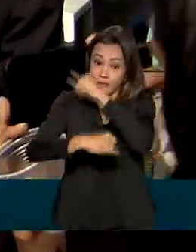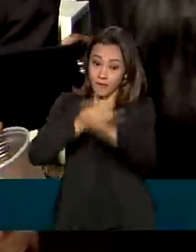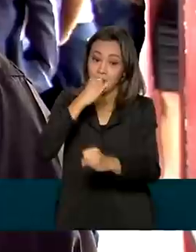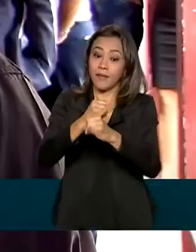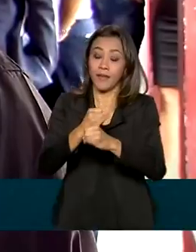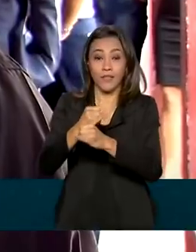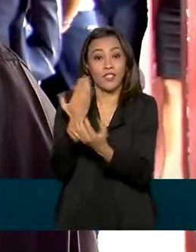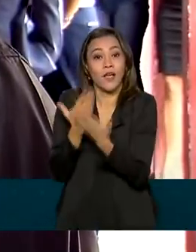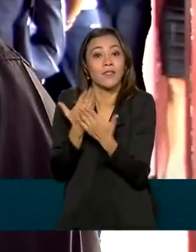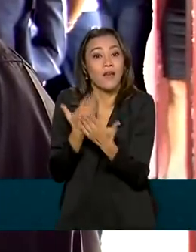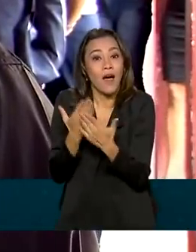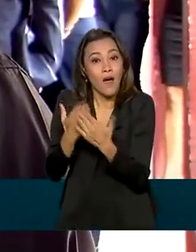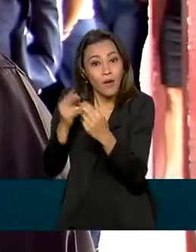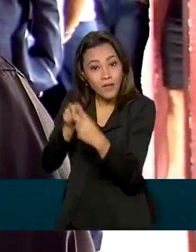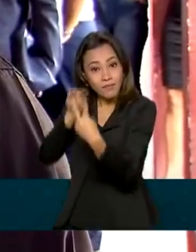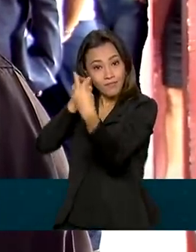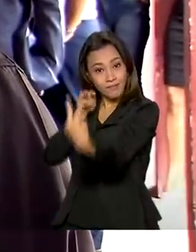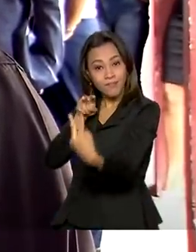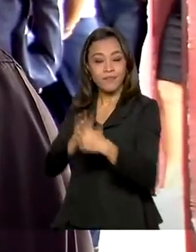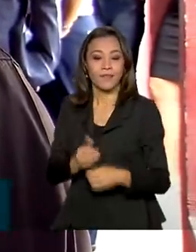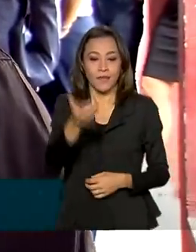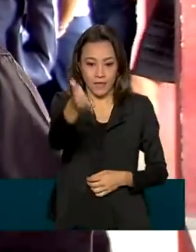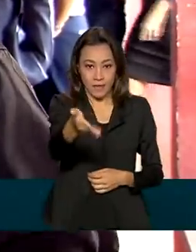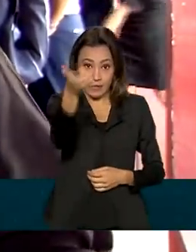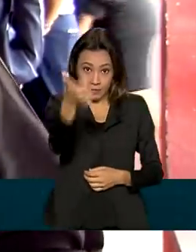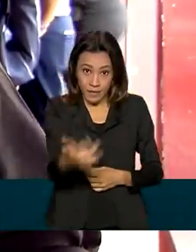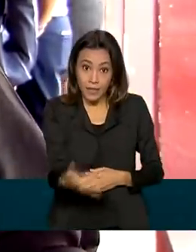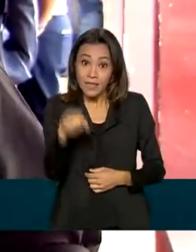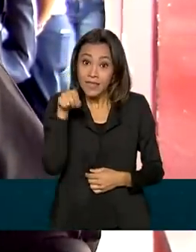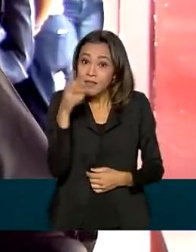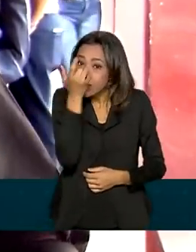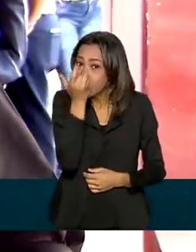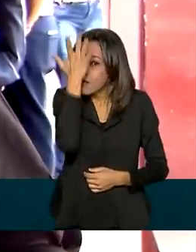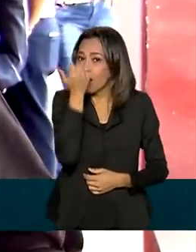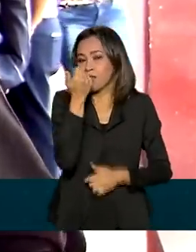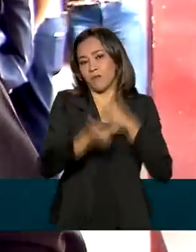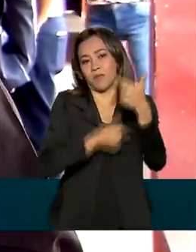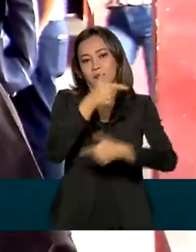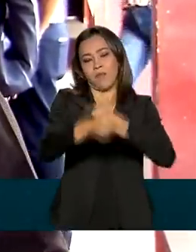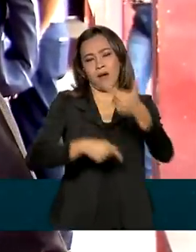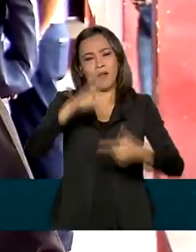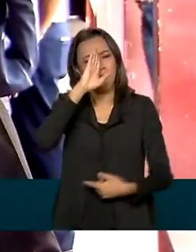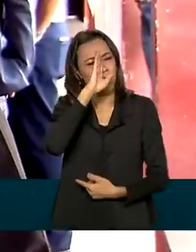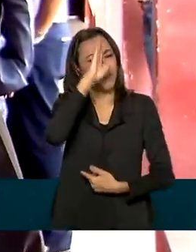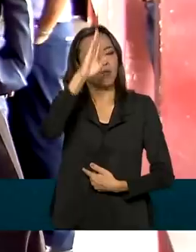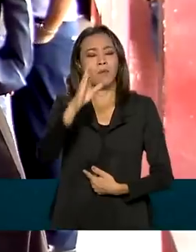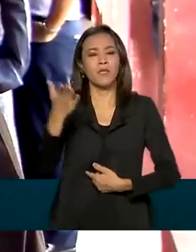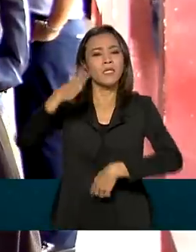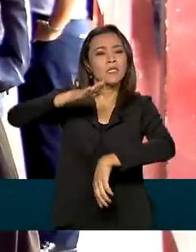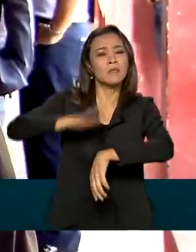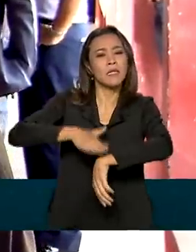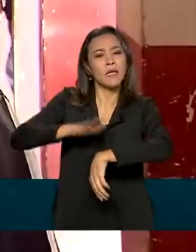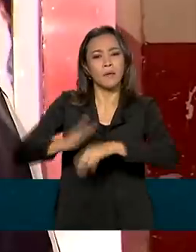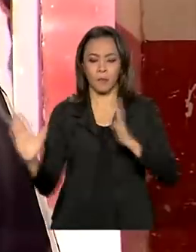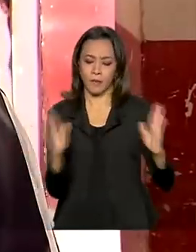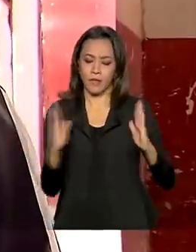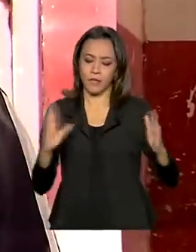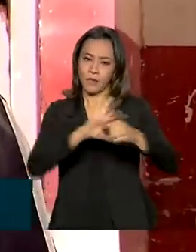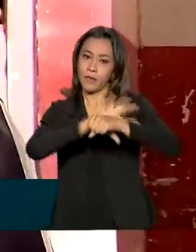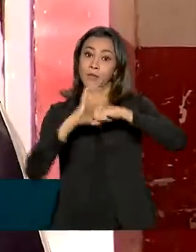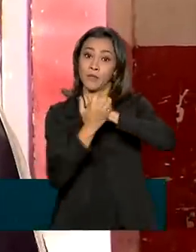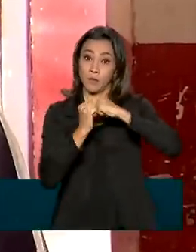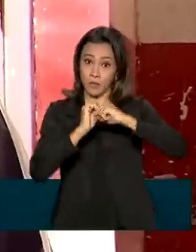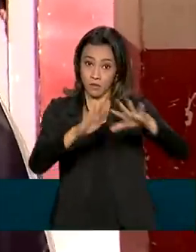remotas. Isso facilitará o trabalho, principalmente no tempo que estamos, em tempo de pandemia. Os